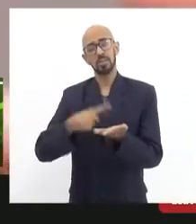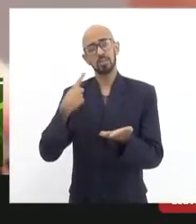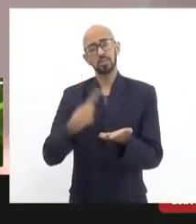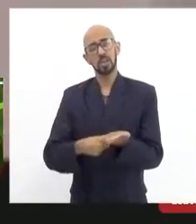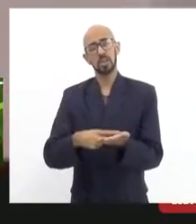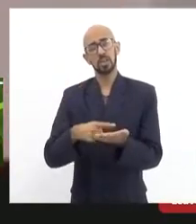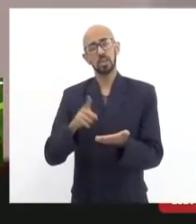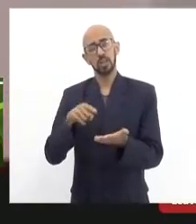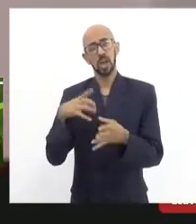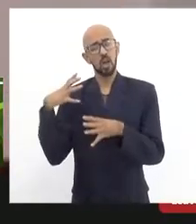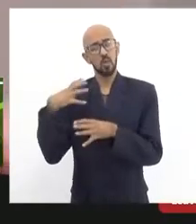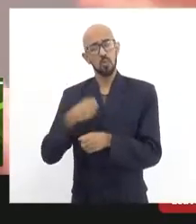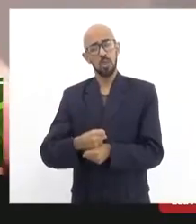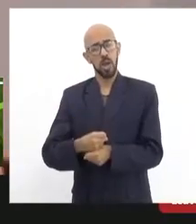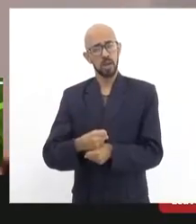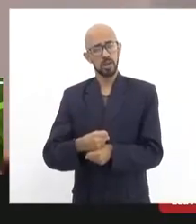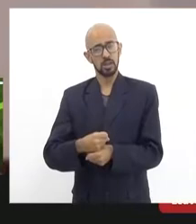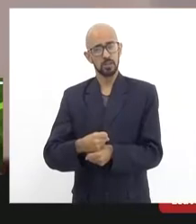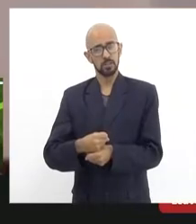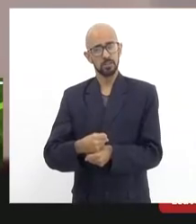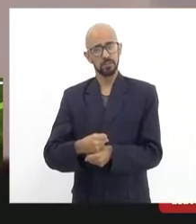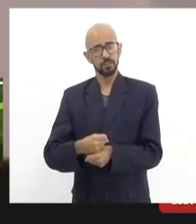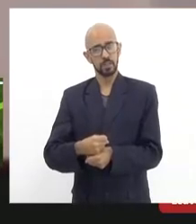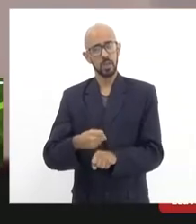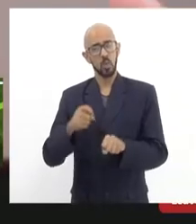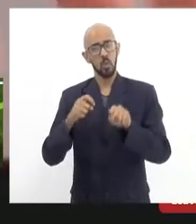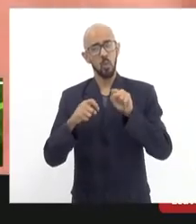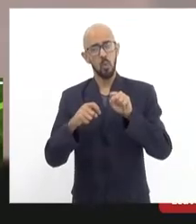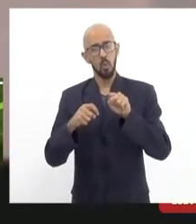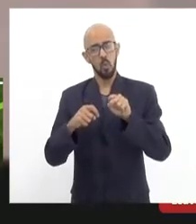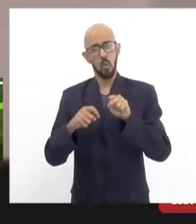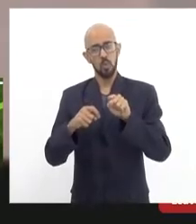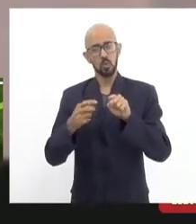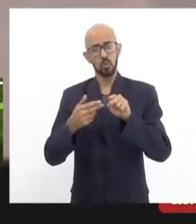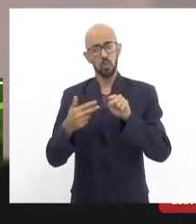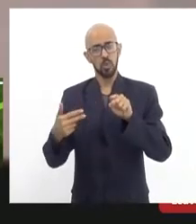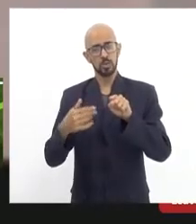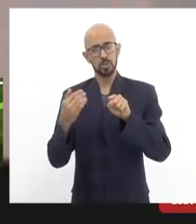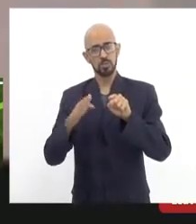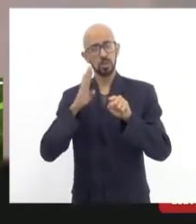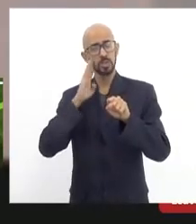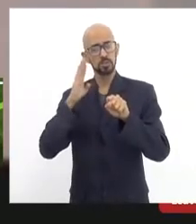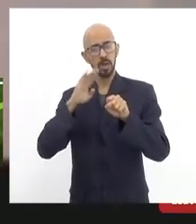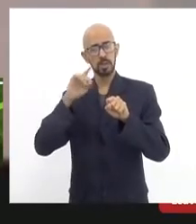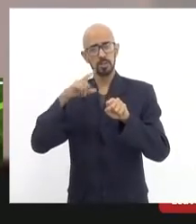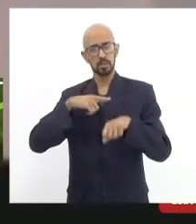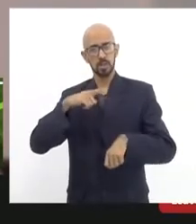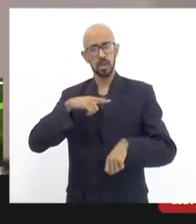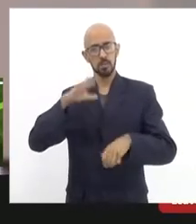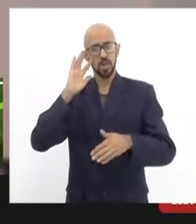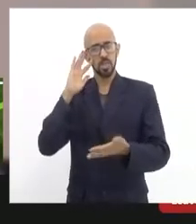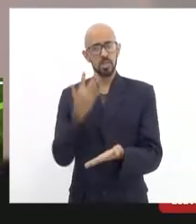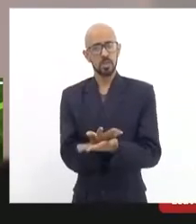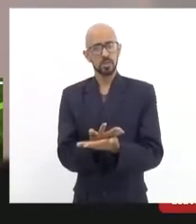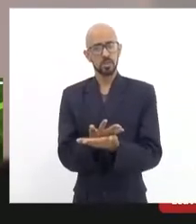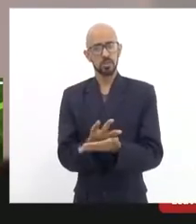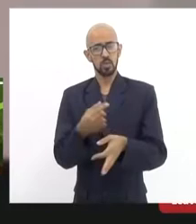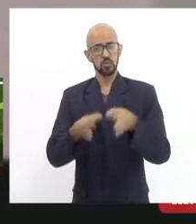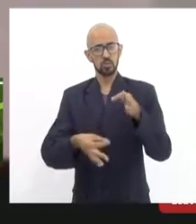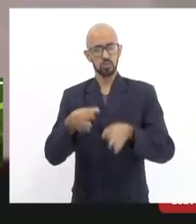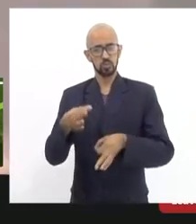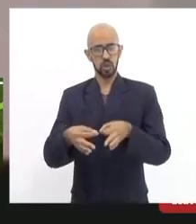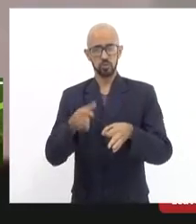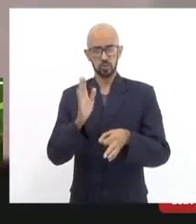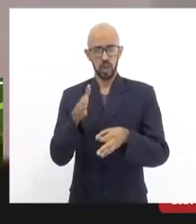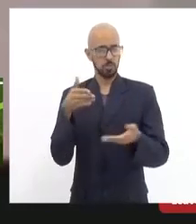acumulada que está aí na mão são oito pontos há uma sentença judicial transitada e julgado e há um edital